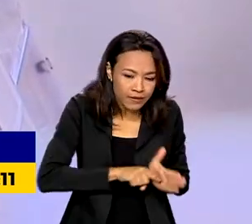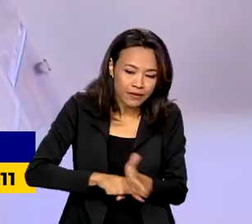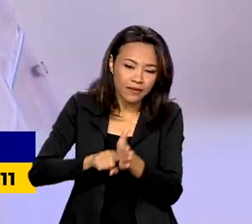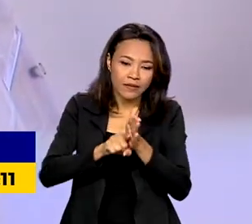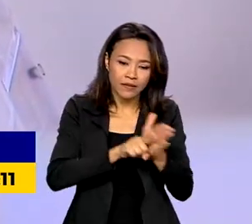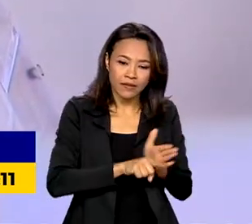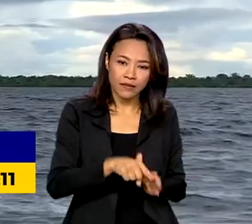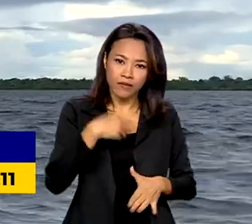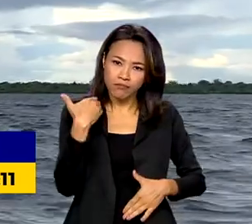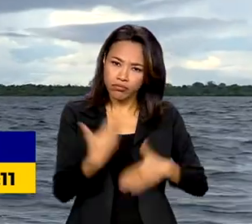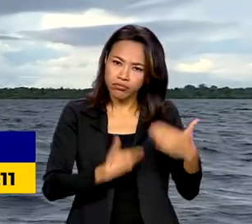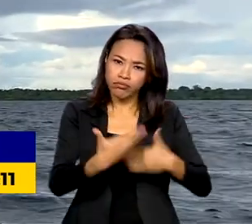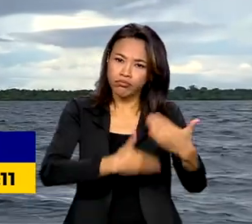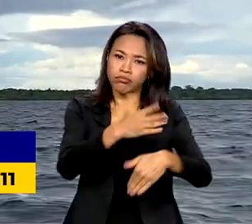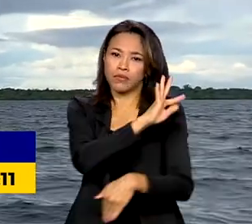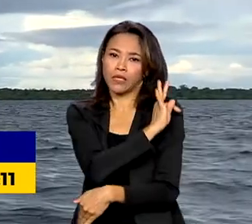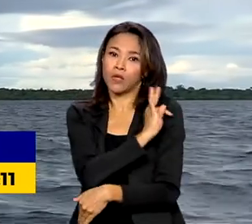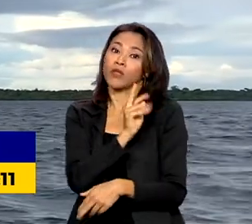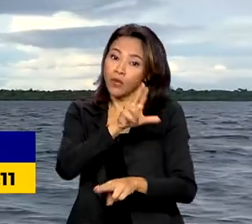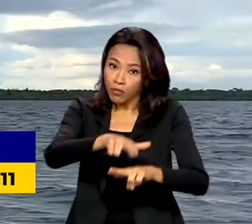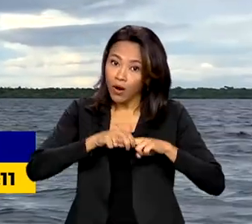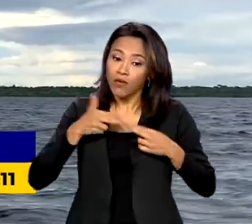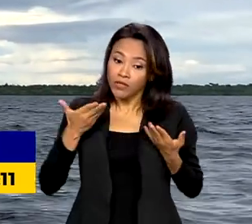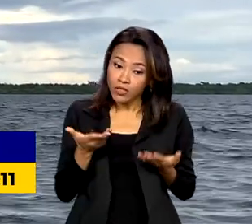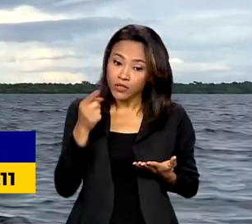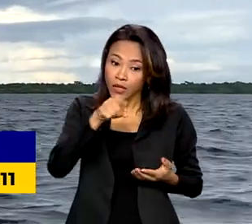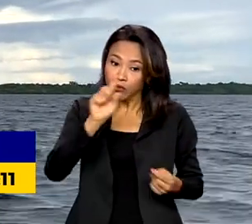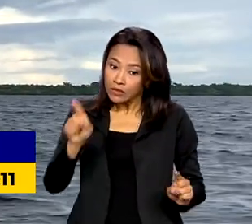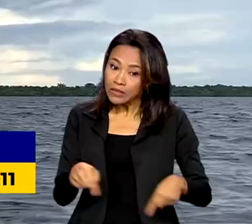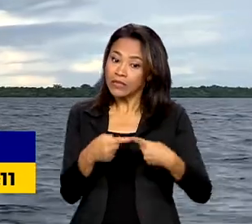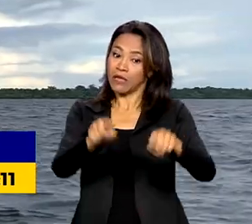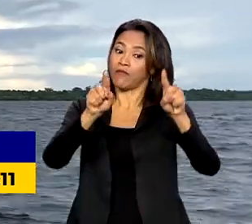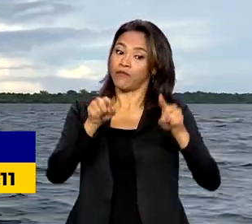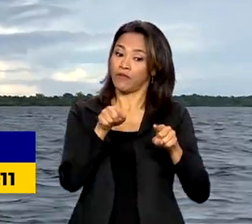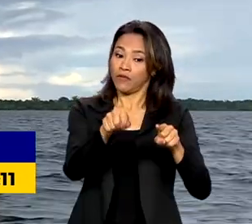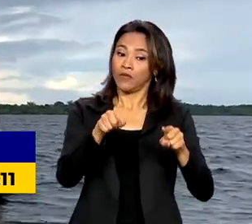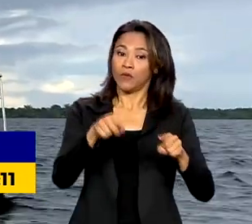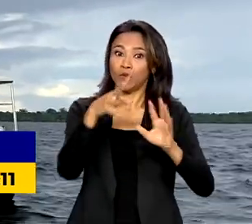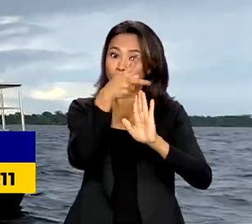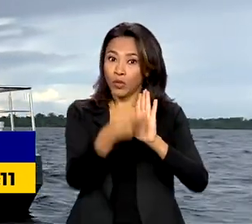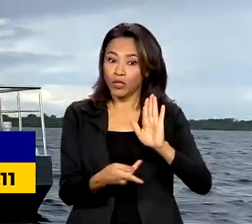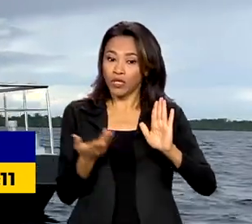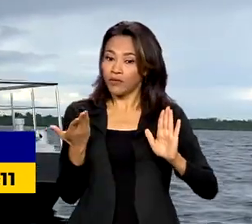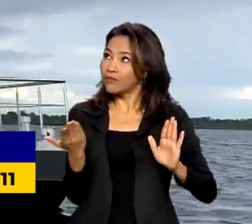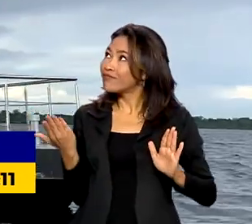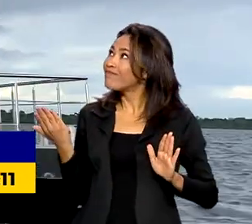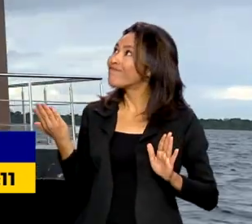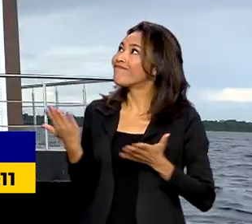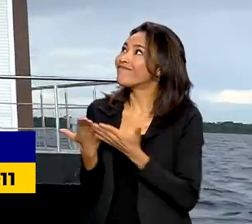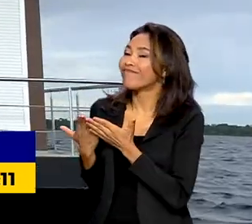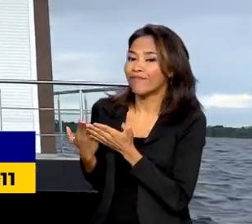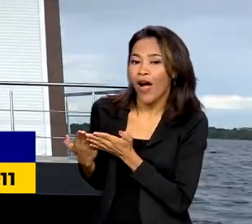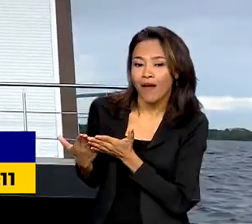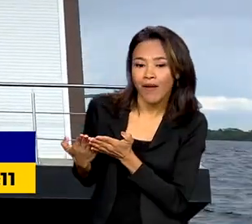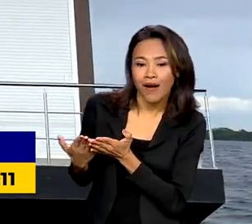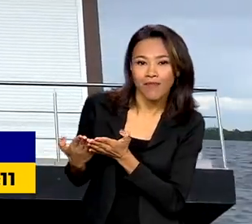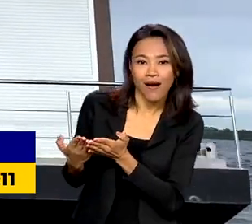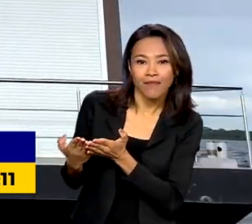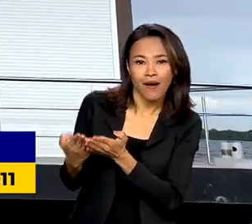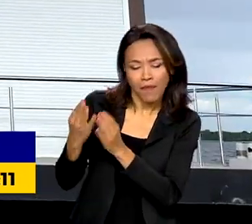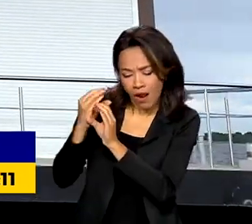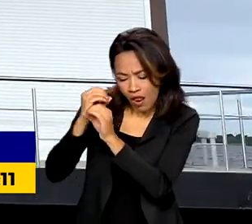tecnológico. E é justamente esse o desafio do Projeto Salas, responsável por instalar